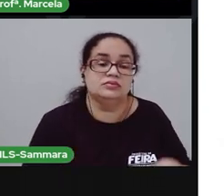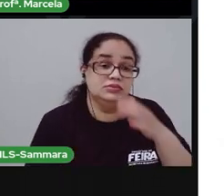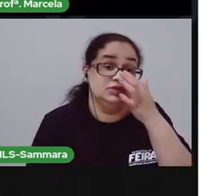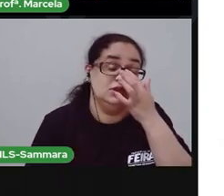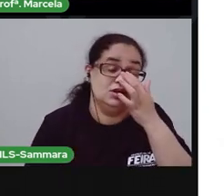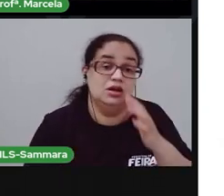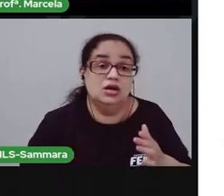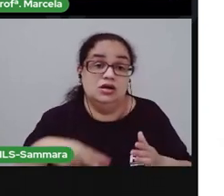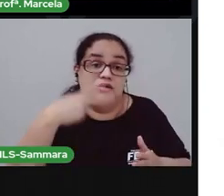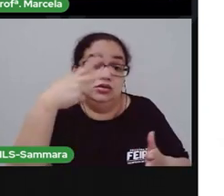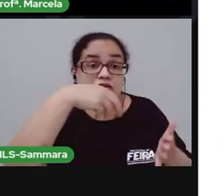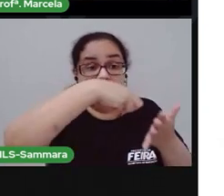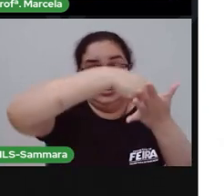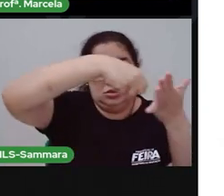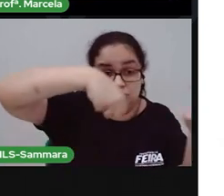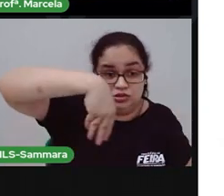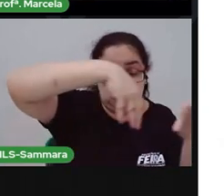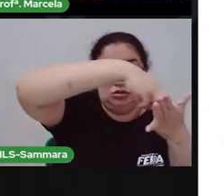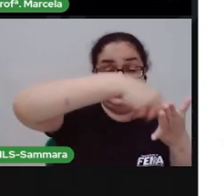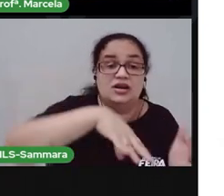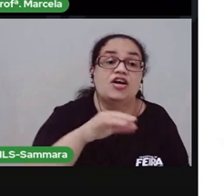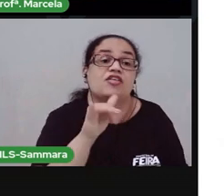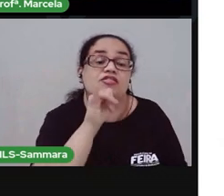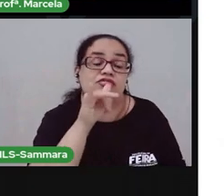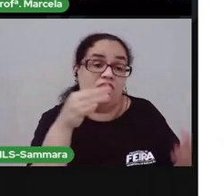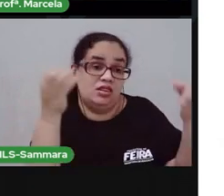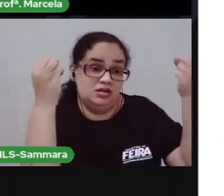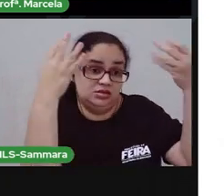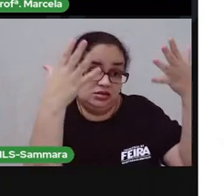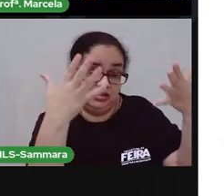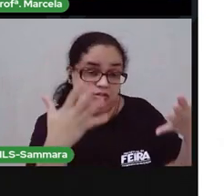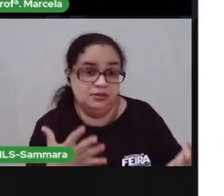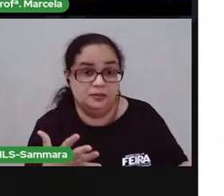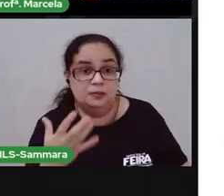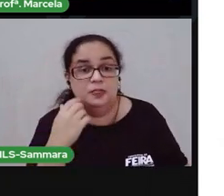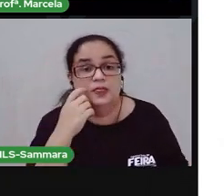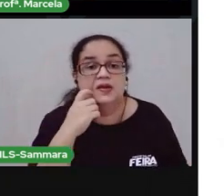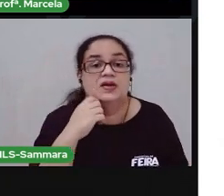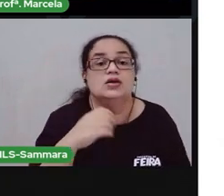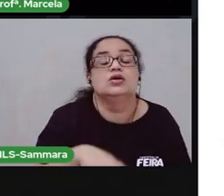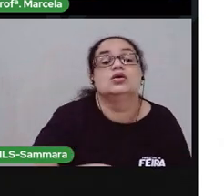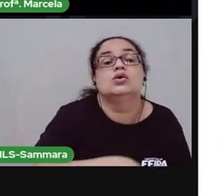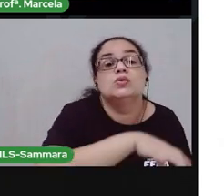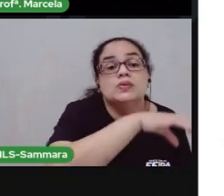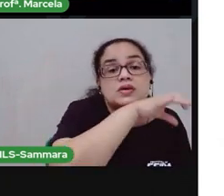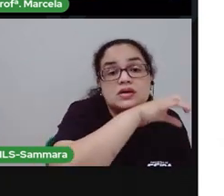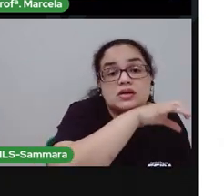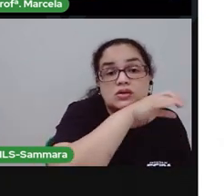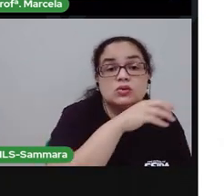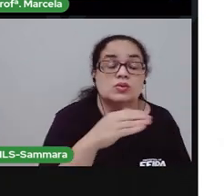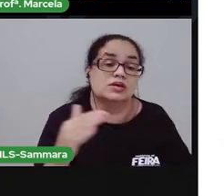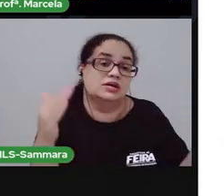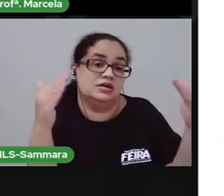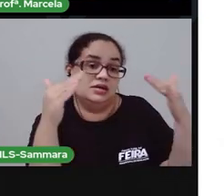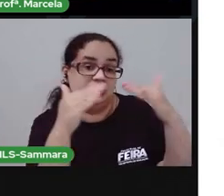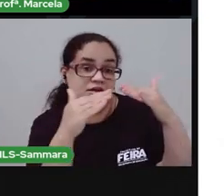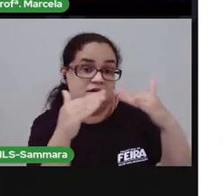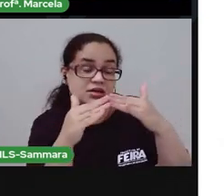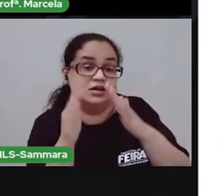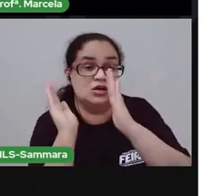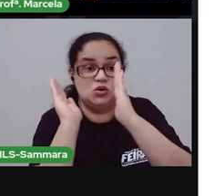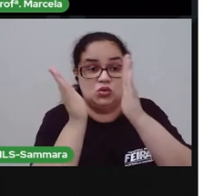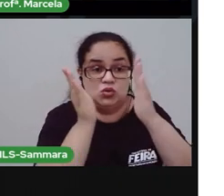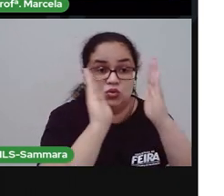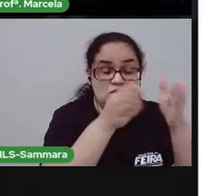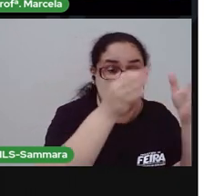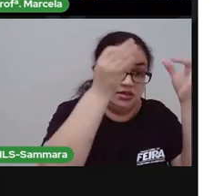Nessa segunda parte da atividade, diz assim. Coloque os animais e suas casas na ordem